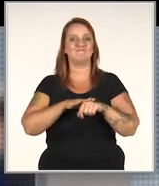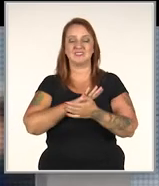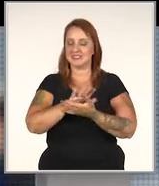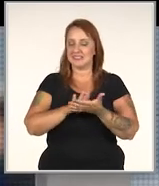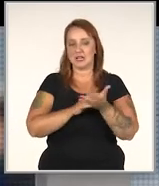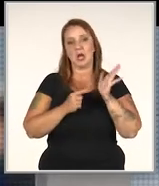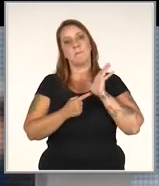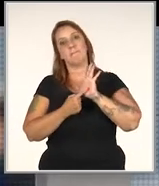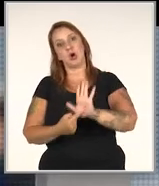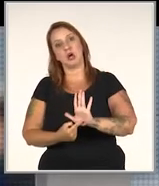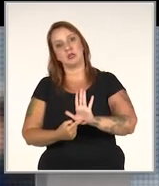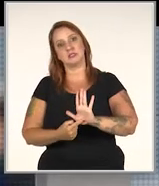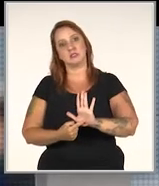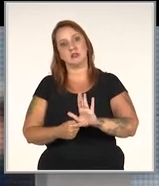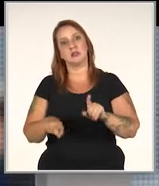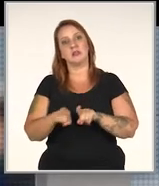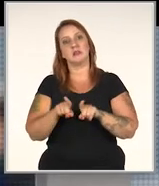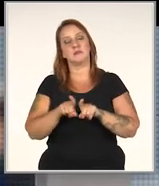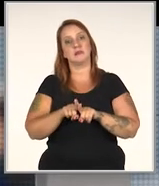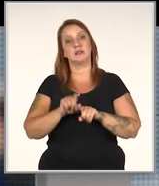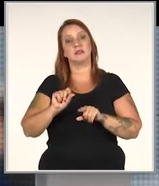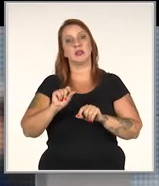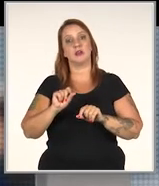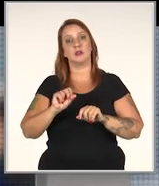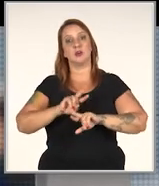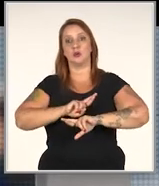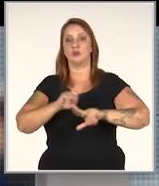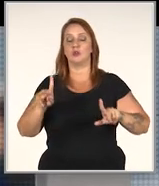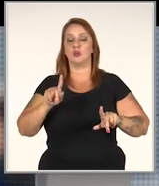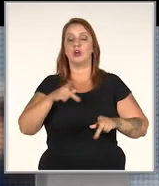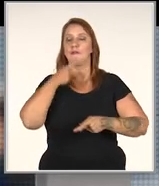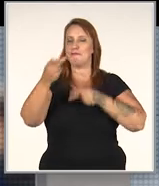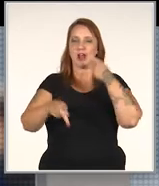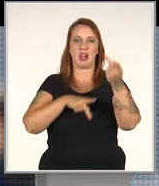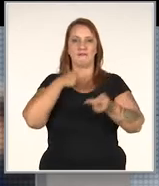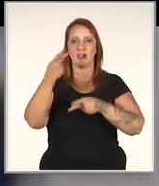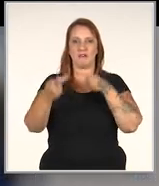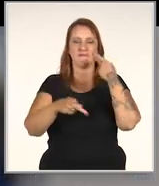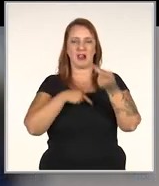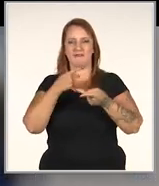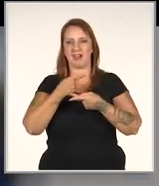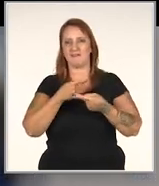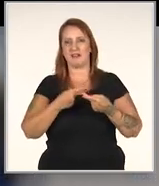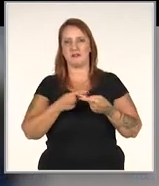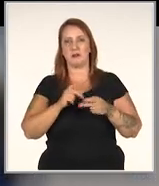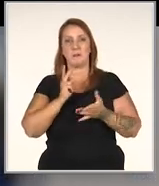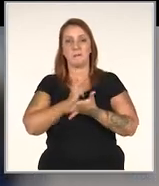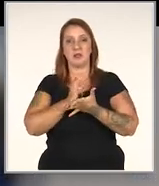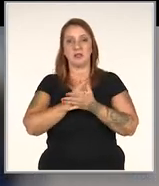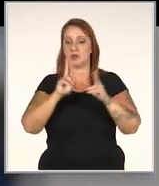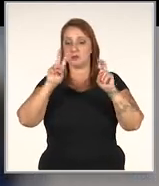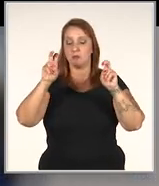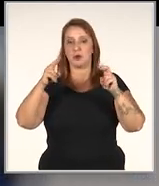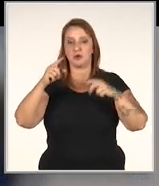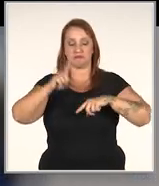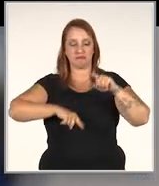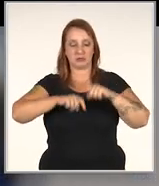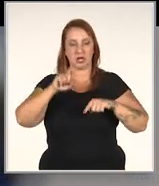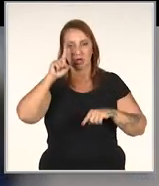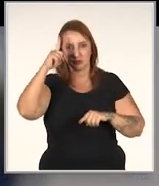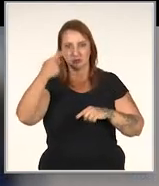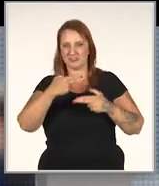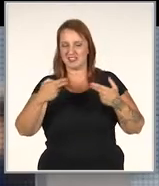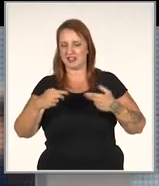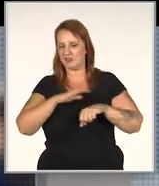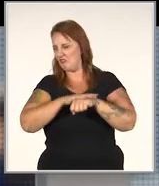conversa, ele não mostra, né? Mas também tem o inverso, o falante, que é aquele que fala bastante, mesmo que não seja sobre o produto,